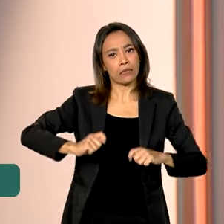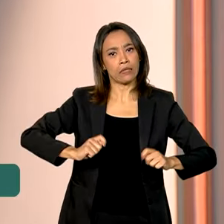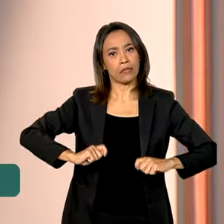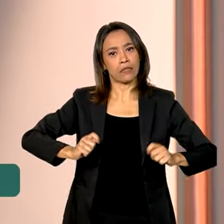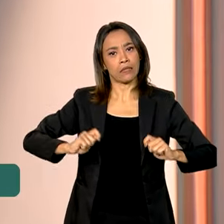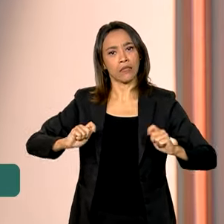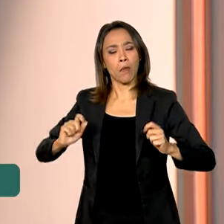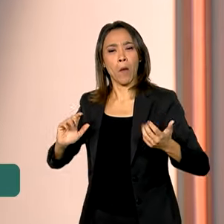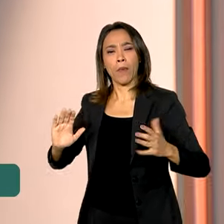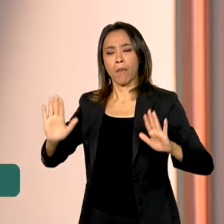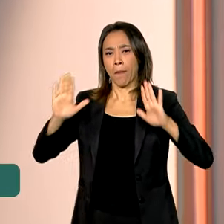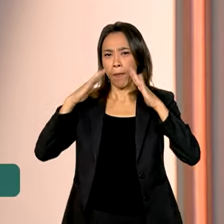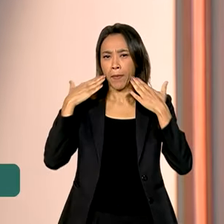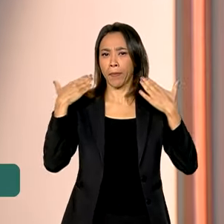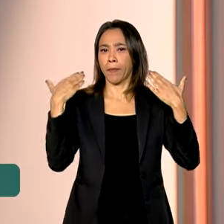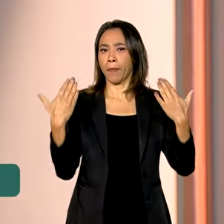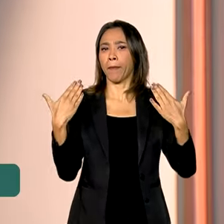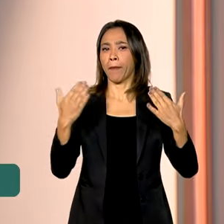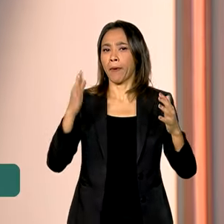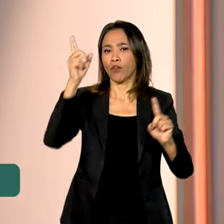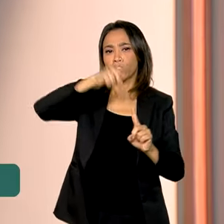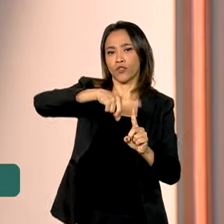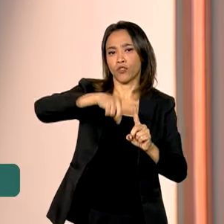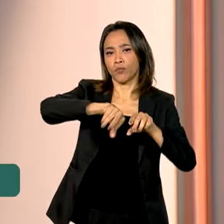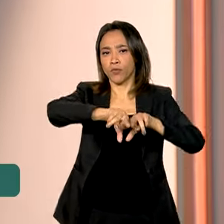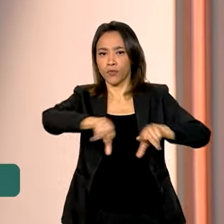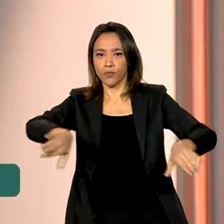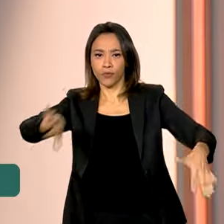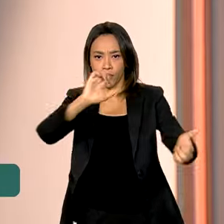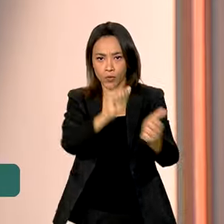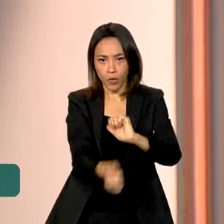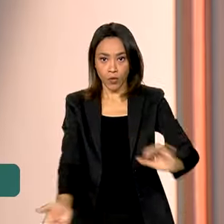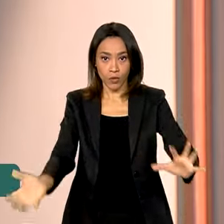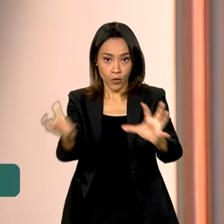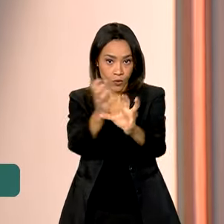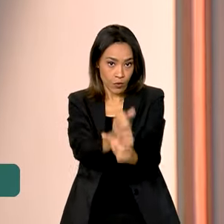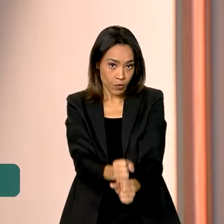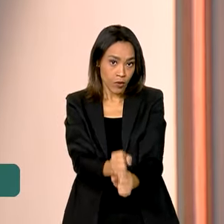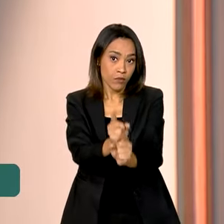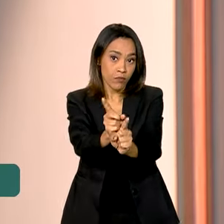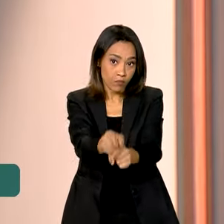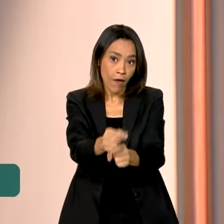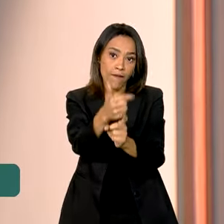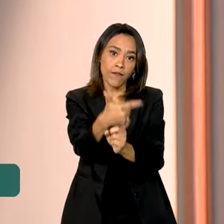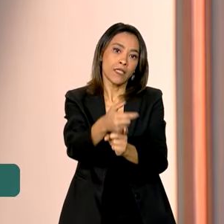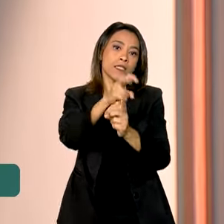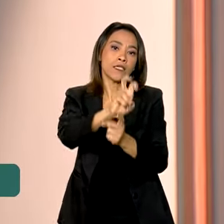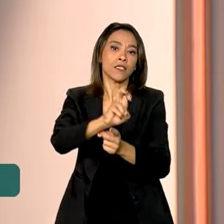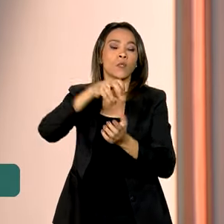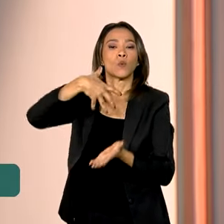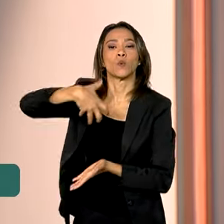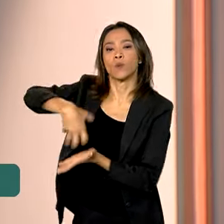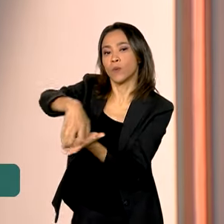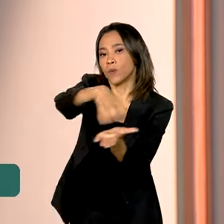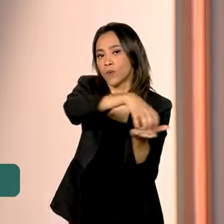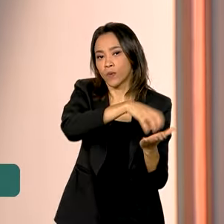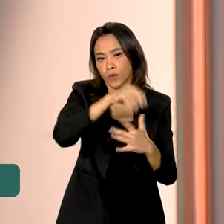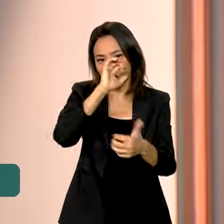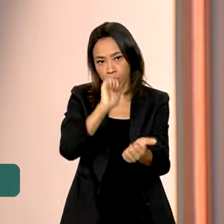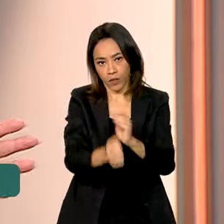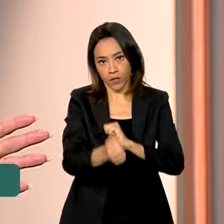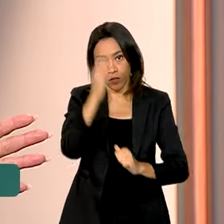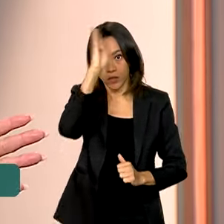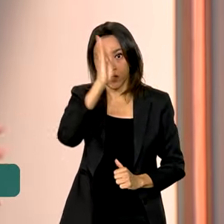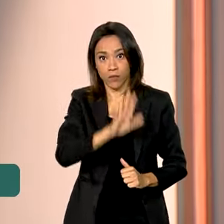destacar em diferentes modalidades esportivas. No total, serão implementados 25 núcleos esportivos